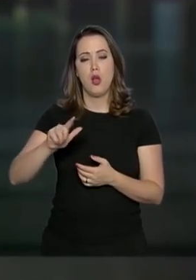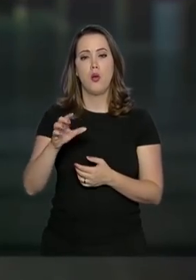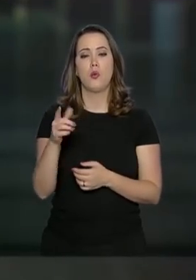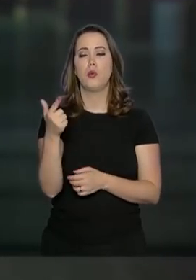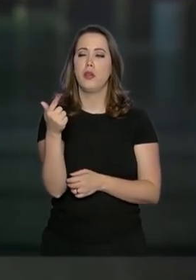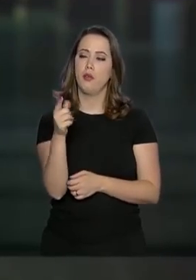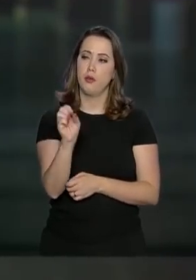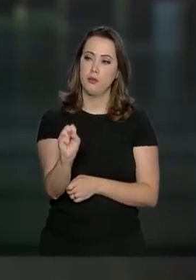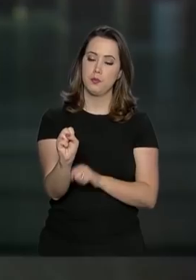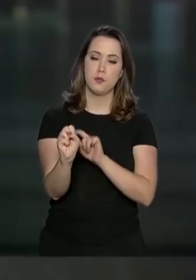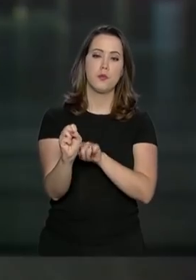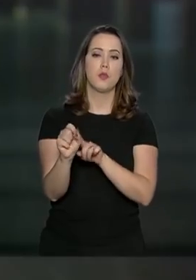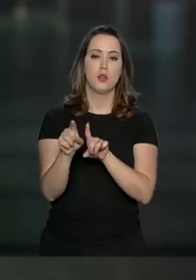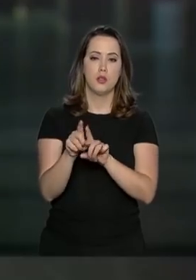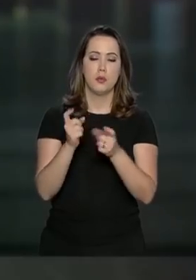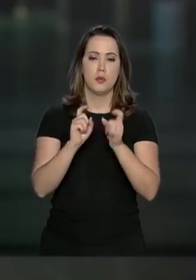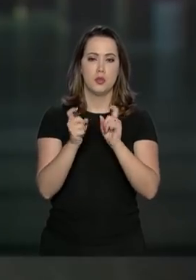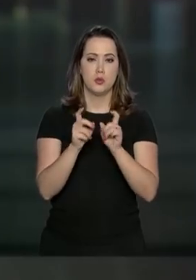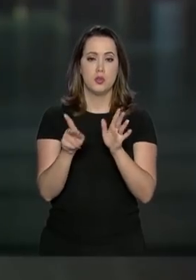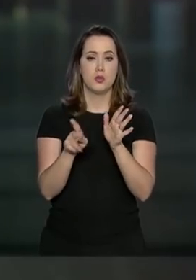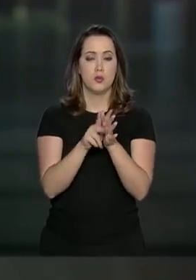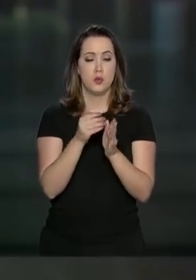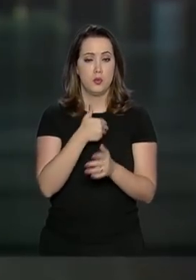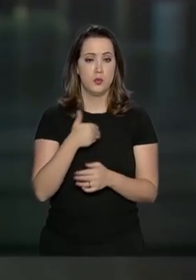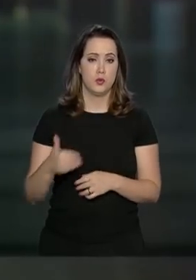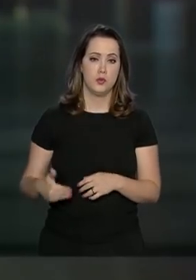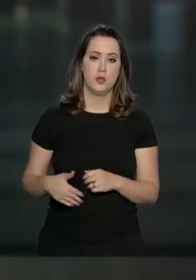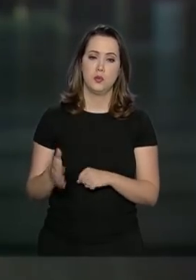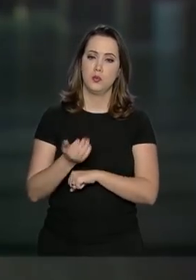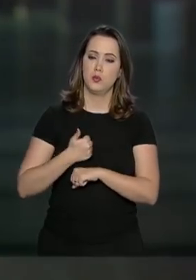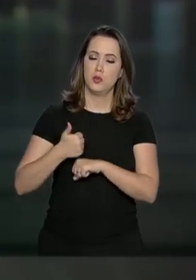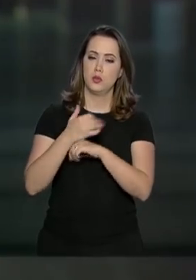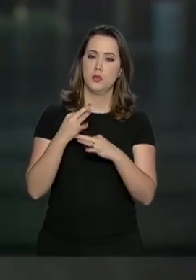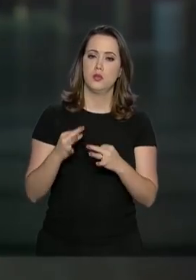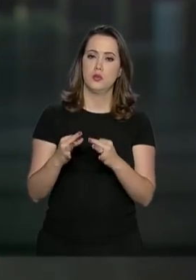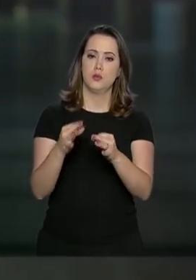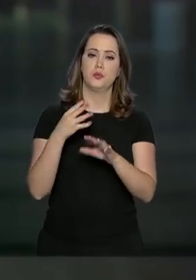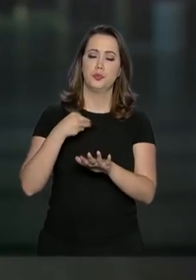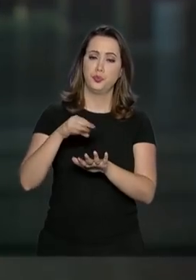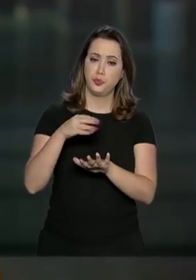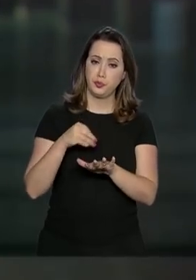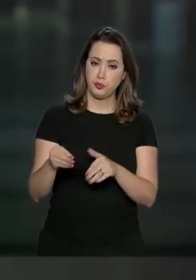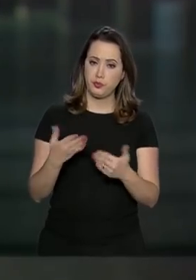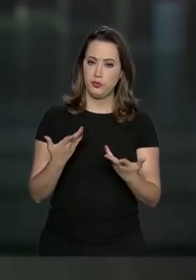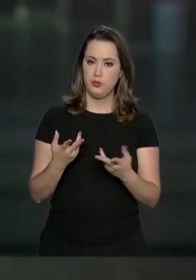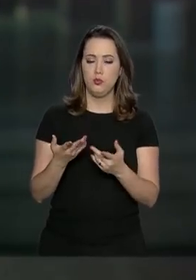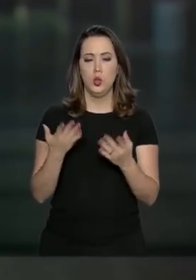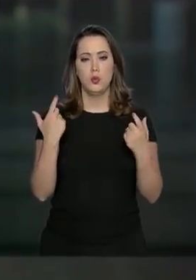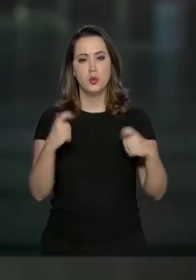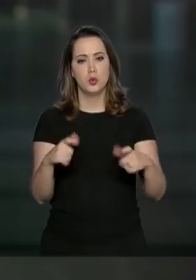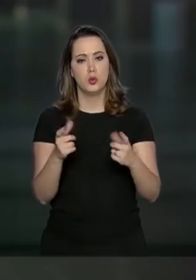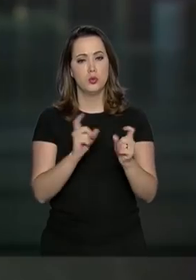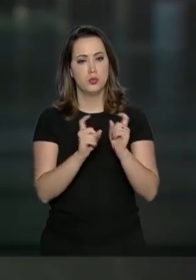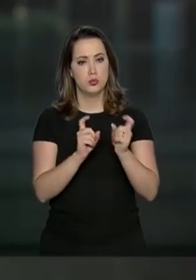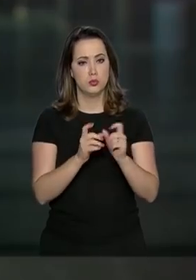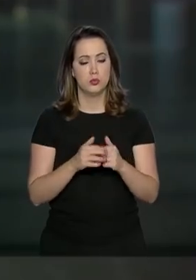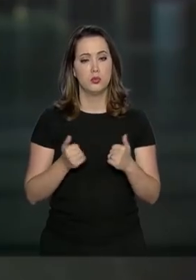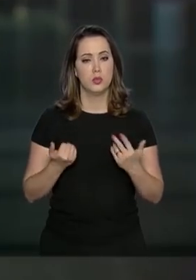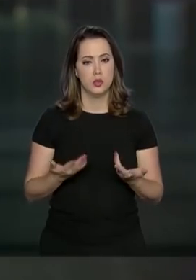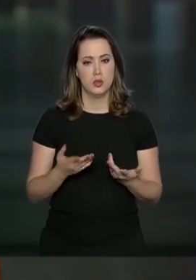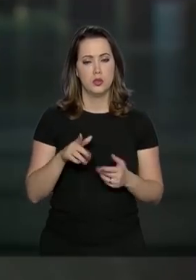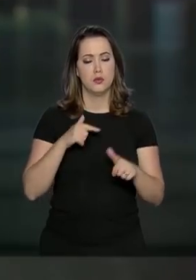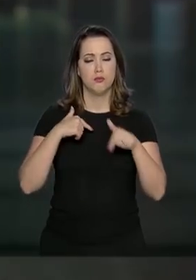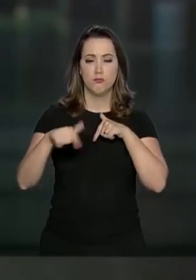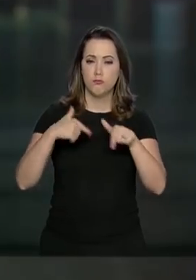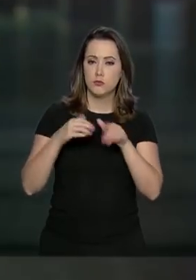gás natural, além de gestores públicos e profissionais de tecnologia da informação para a área administrativa, que